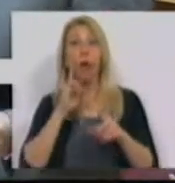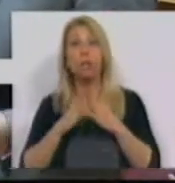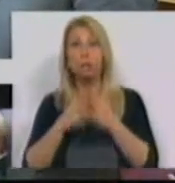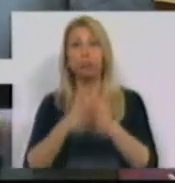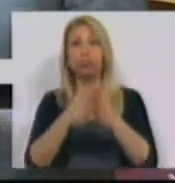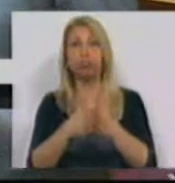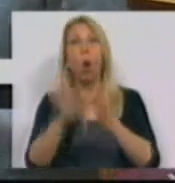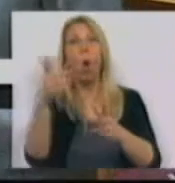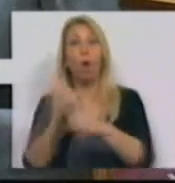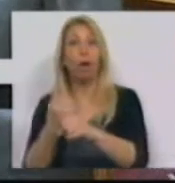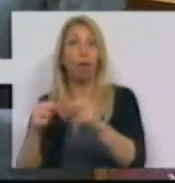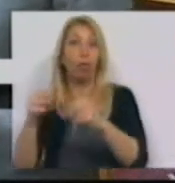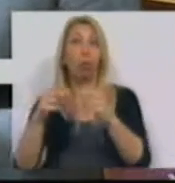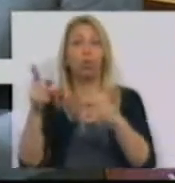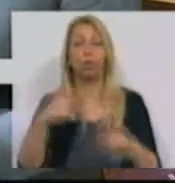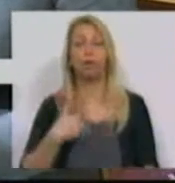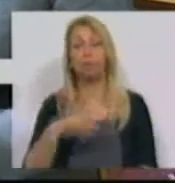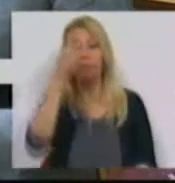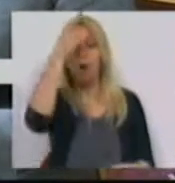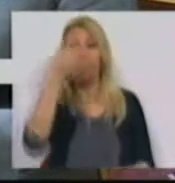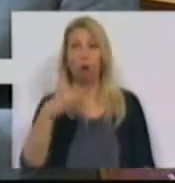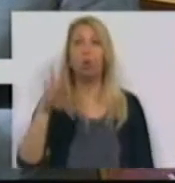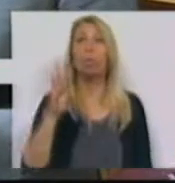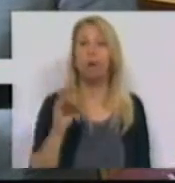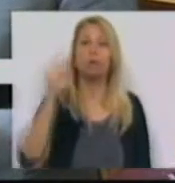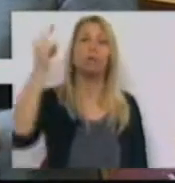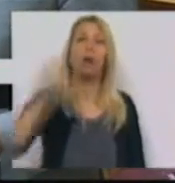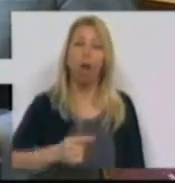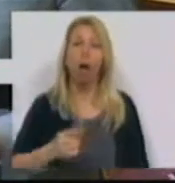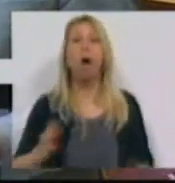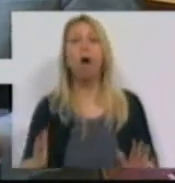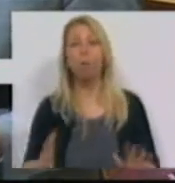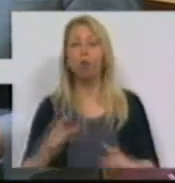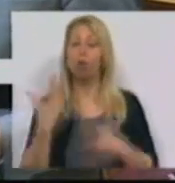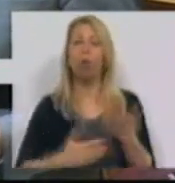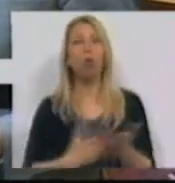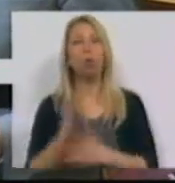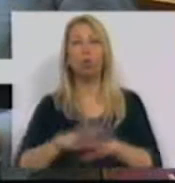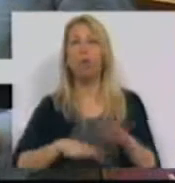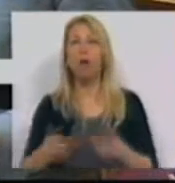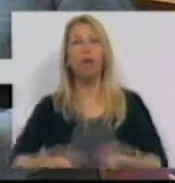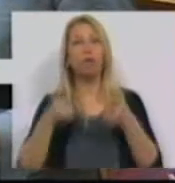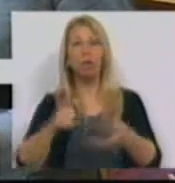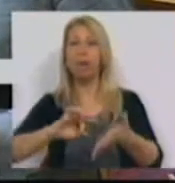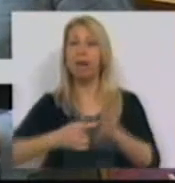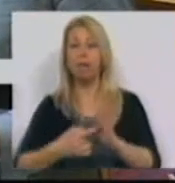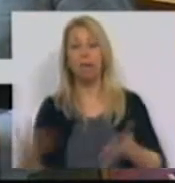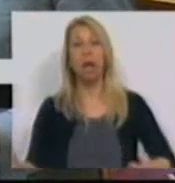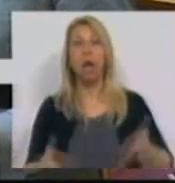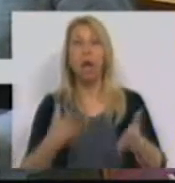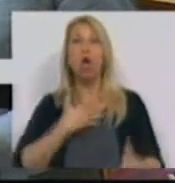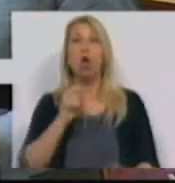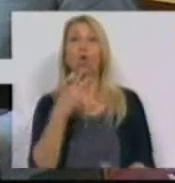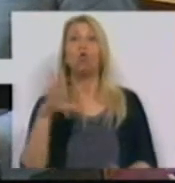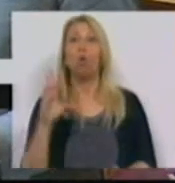implantadas. Na perspectiva do Partido Socialista, é forçoso que se continue a fazer os investimentos necessários na via navegável do Douro